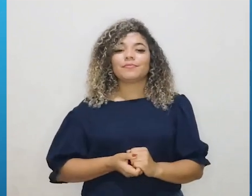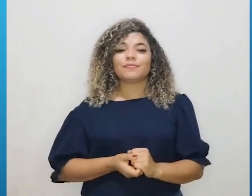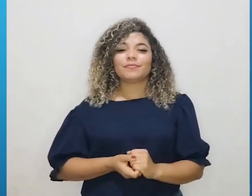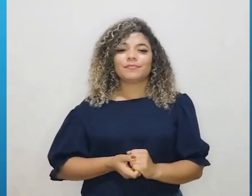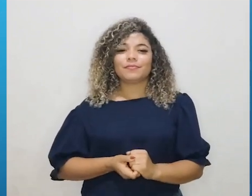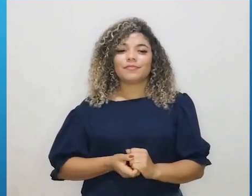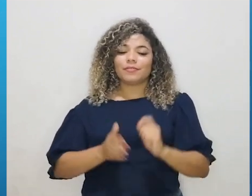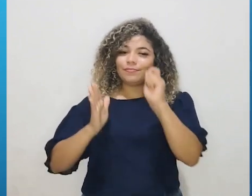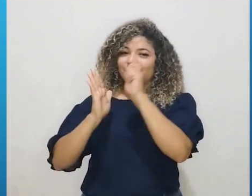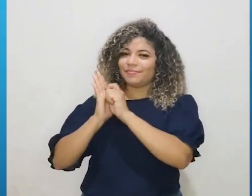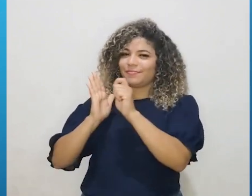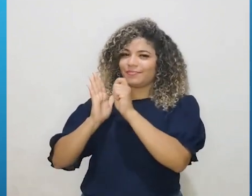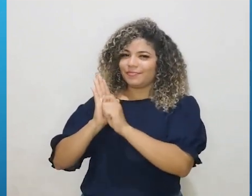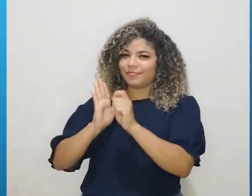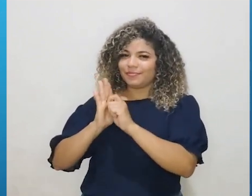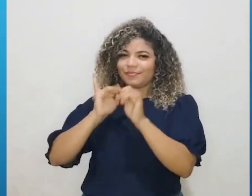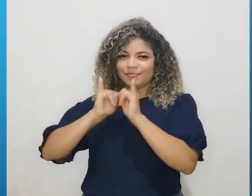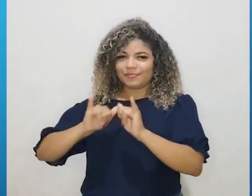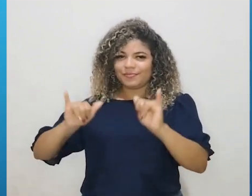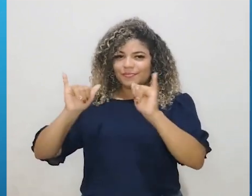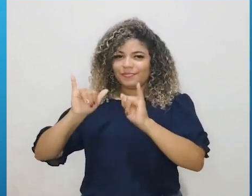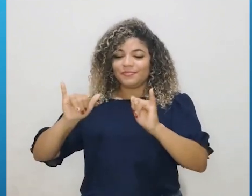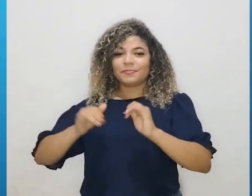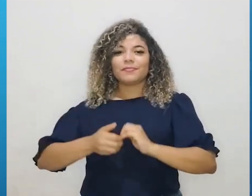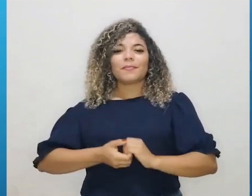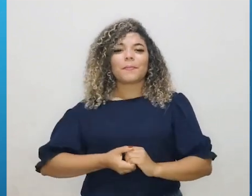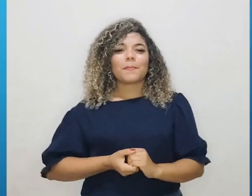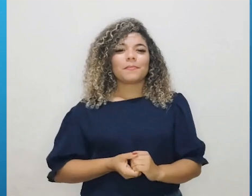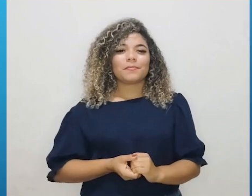anotado esse número aí.